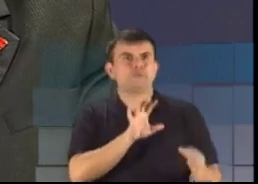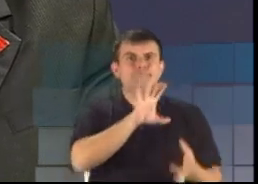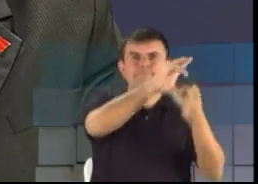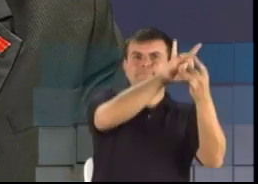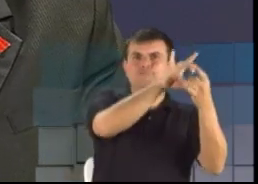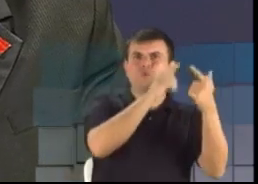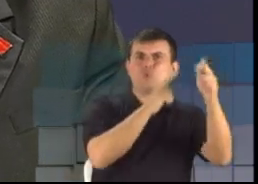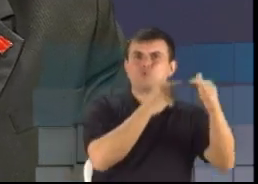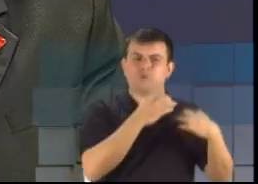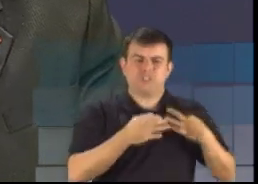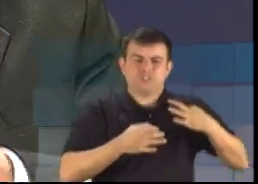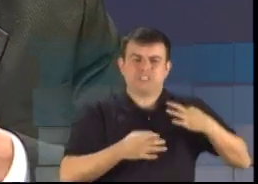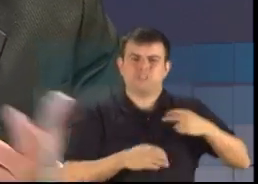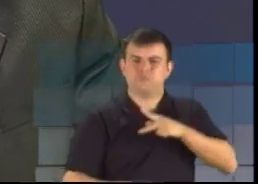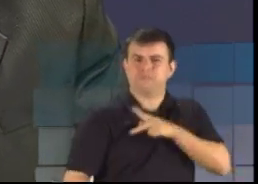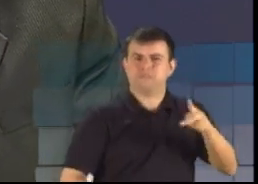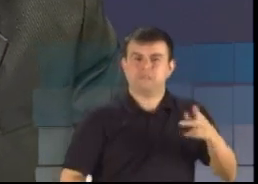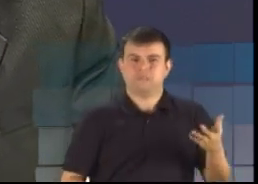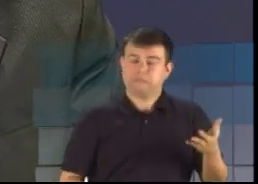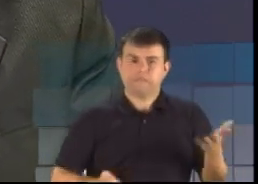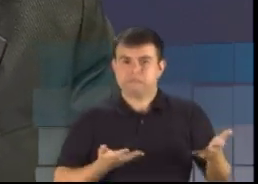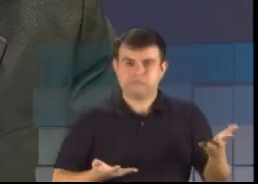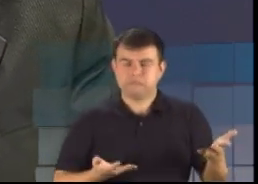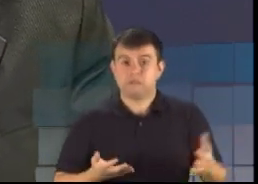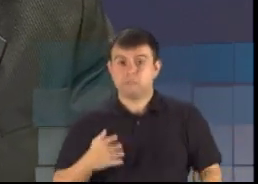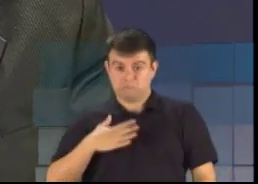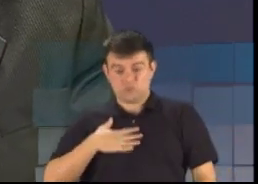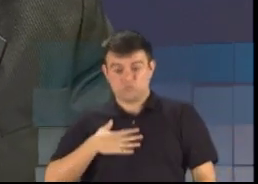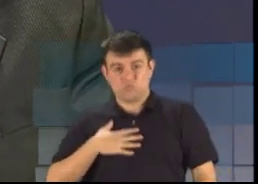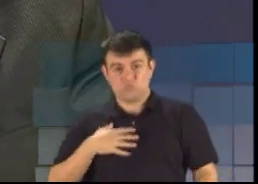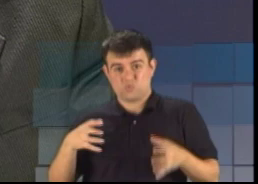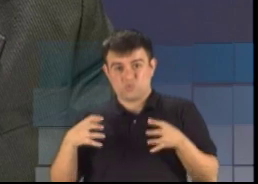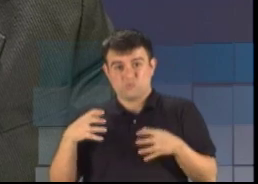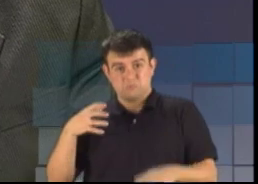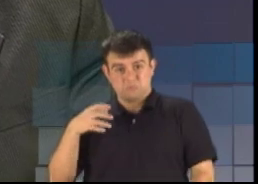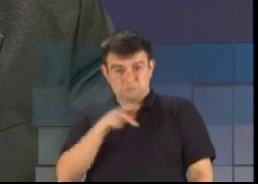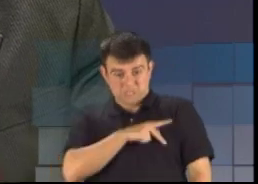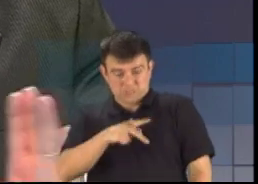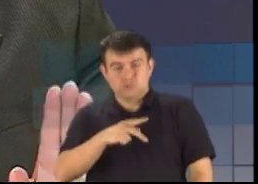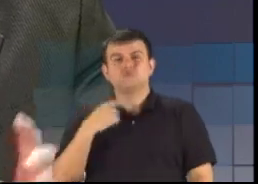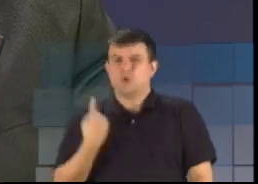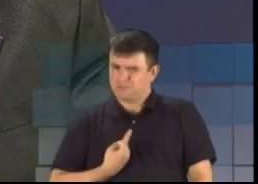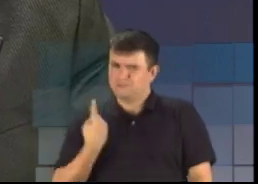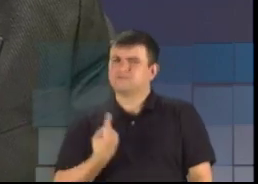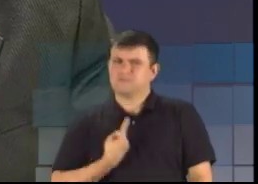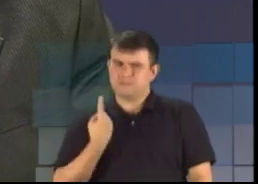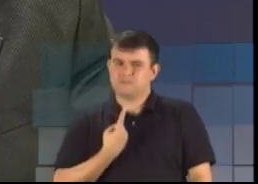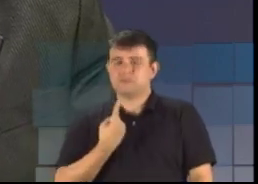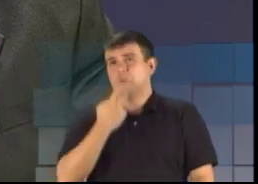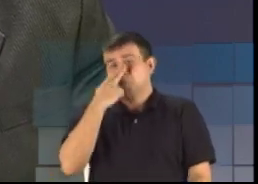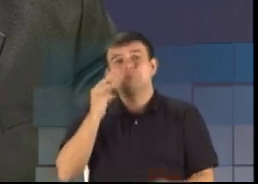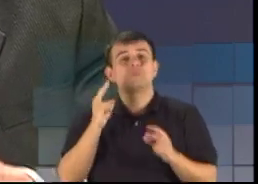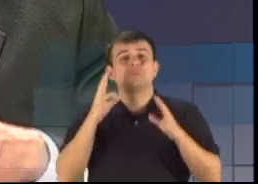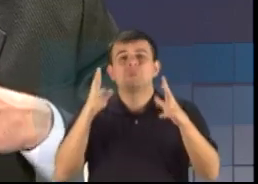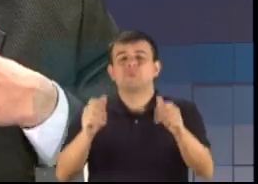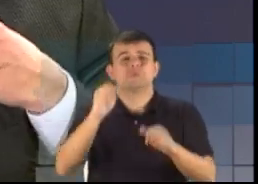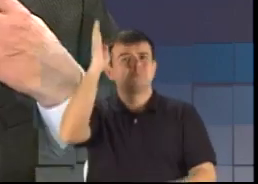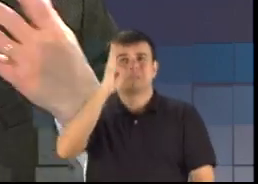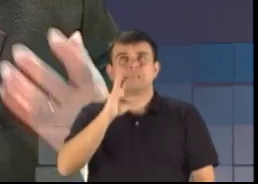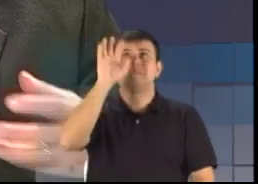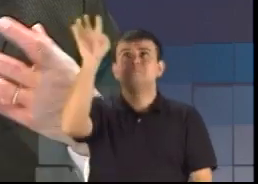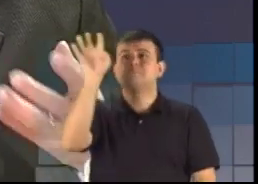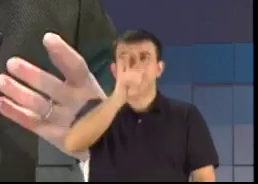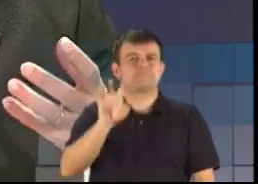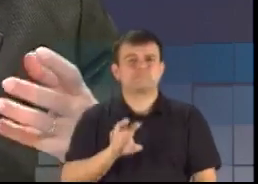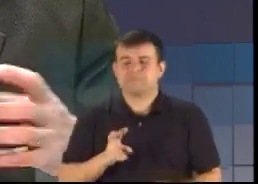sinceramente, meu partido está sozinho nessa luta aqui no Rio Grande do Sul, está sozinho em quase todos os lugares do Brasil. Eu gostaria de